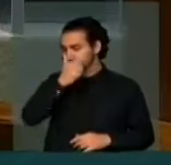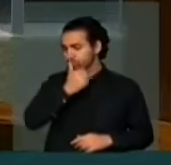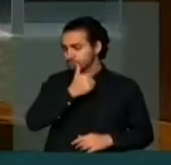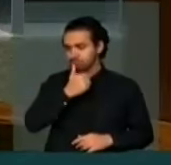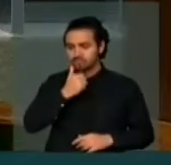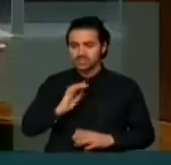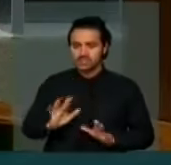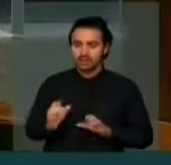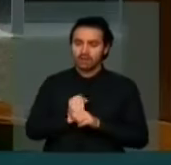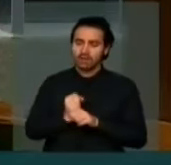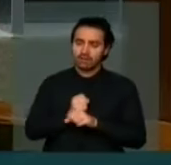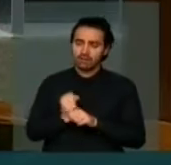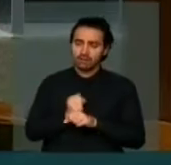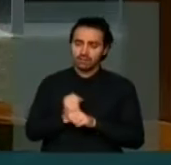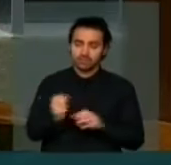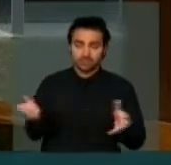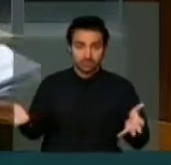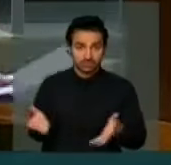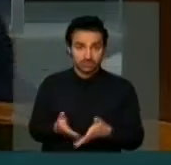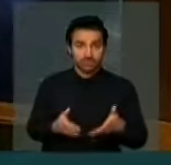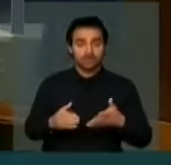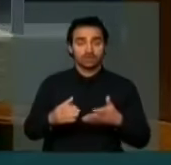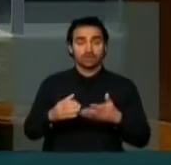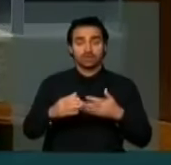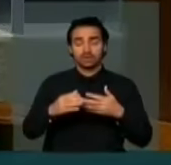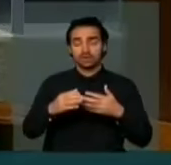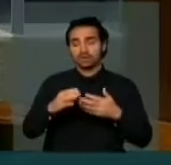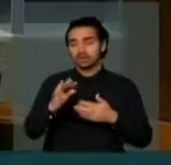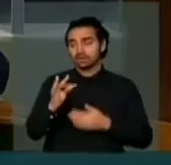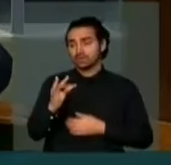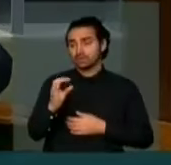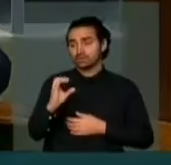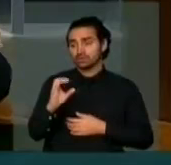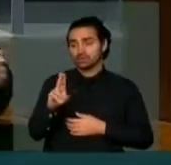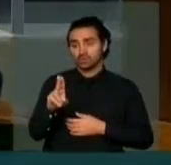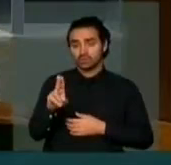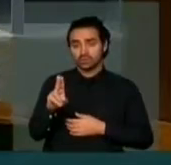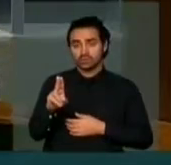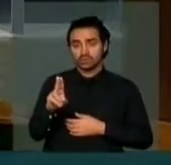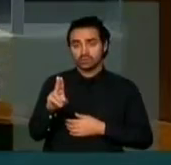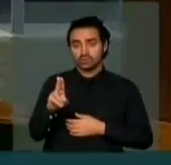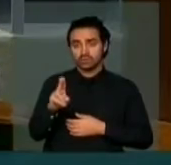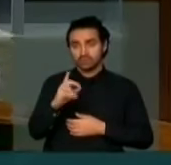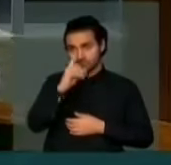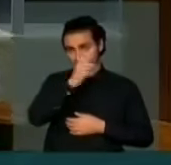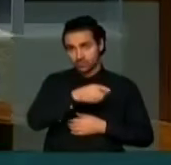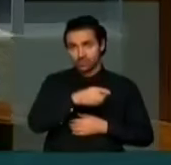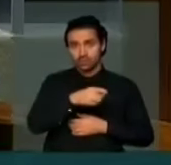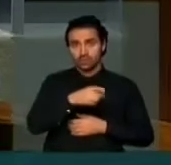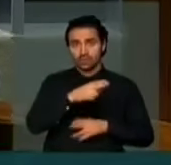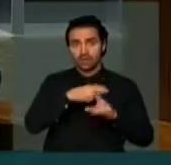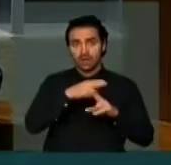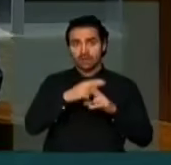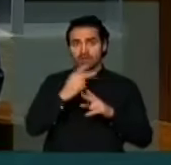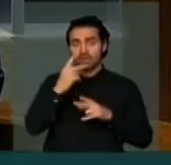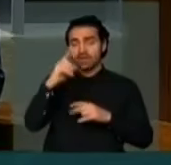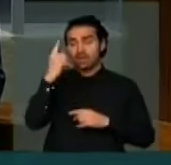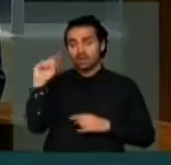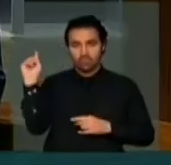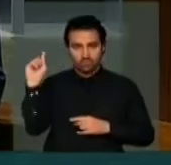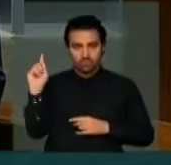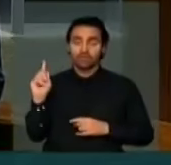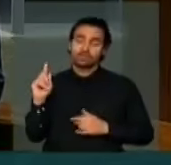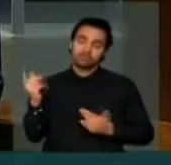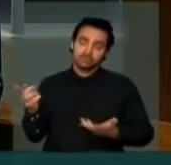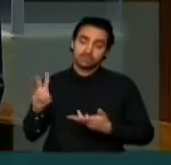anos. E agora o Tribunal de Contas da União faz a Caixa Econômica Federal dizer não e